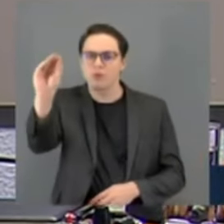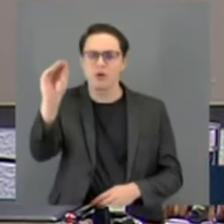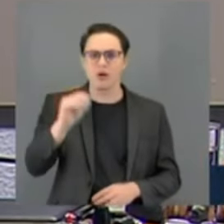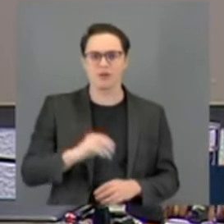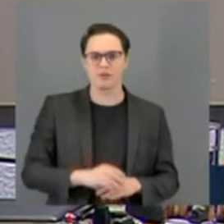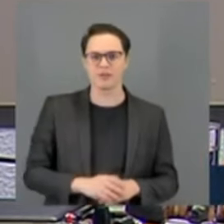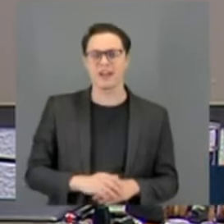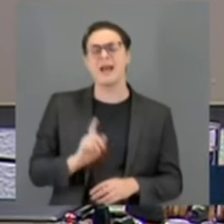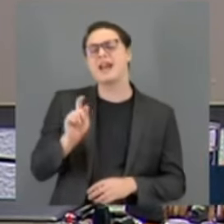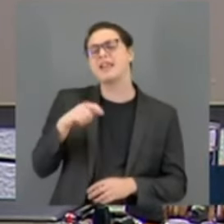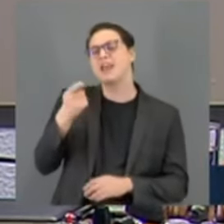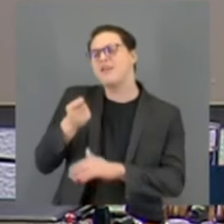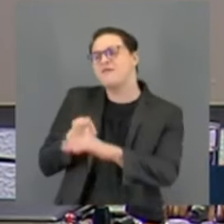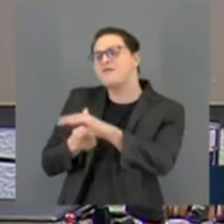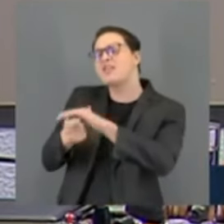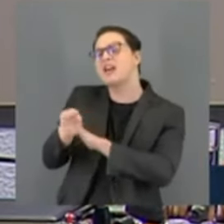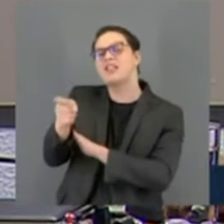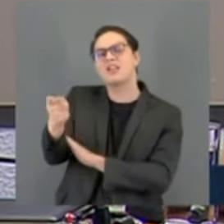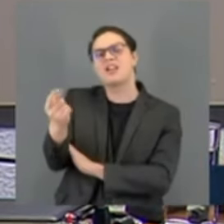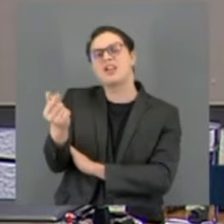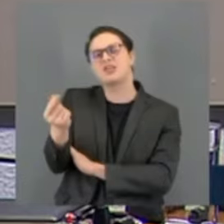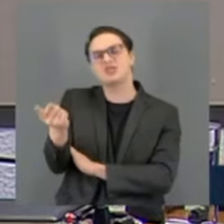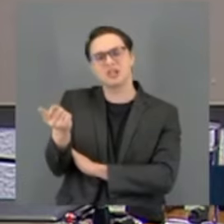passou a receber diversos ataques.